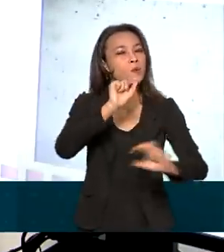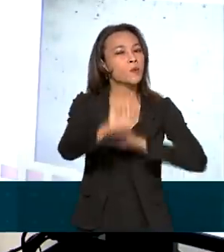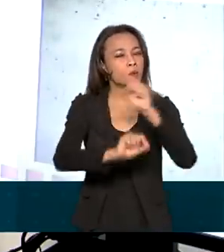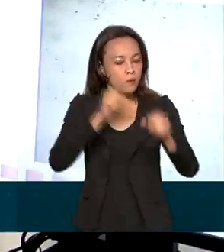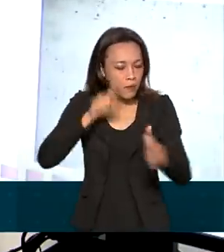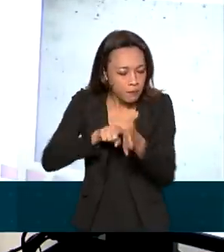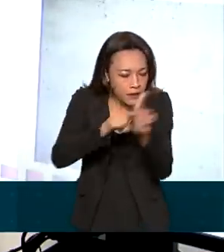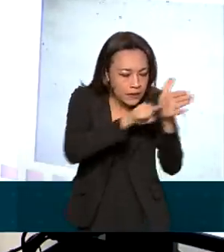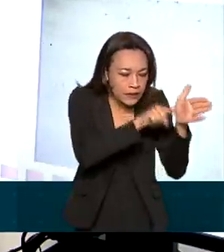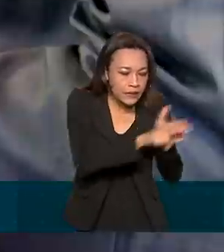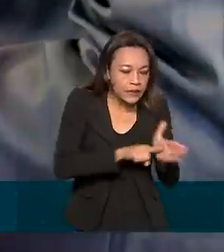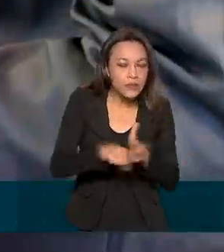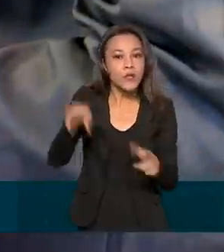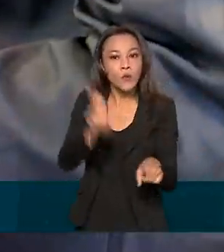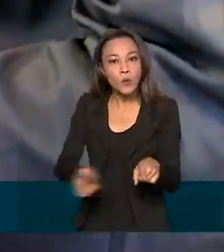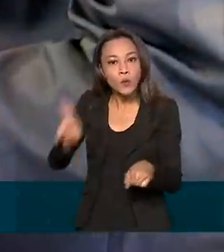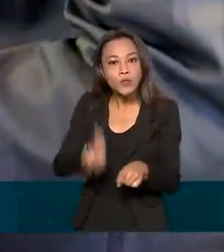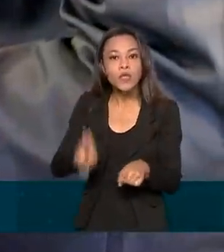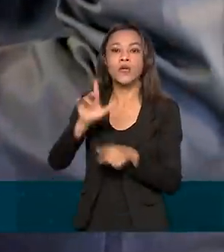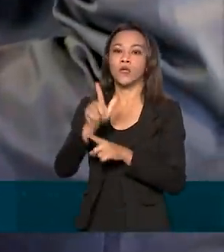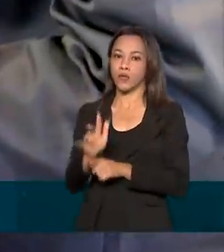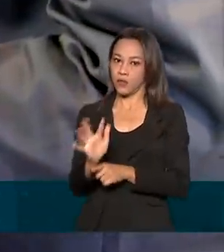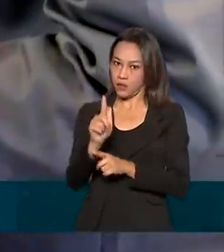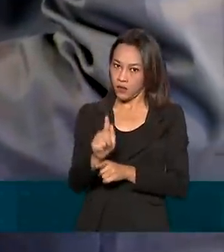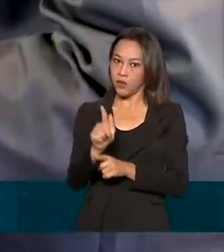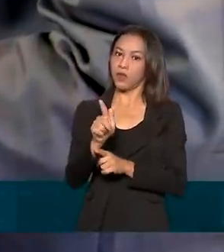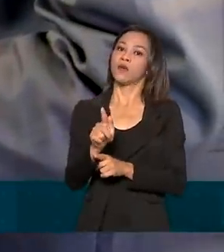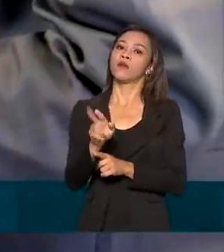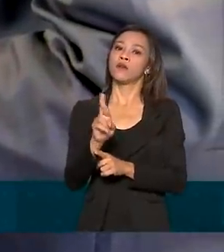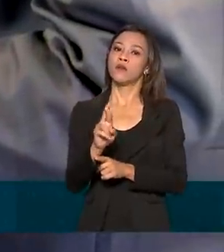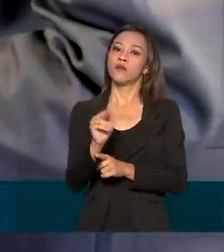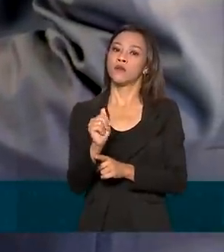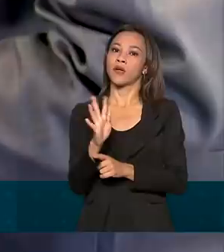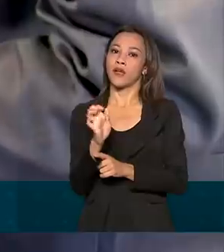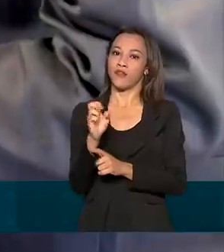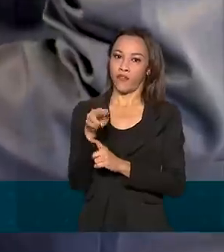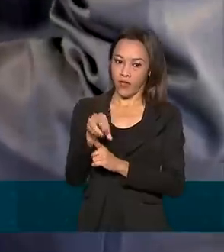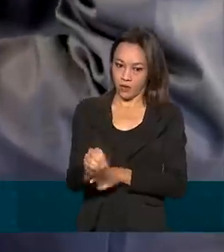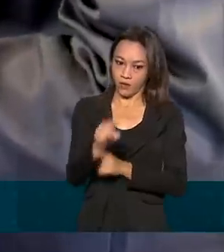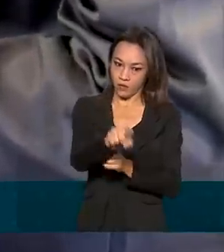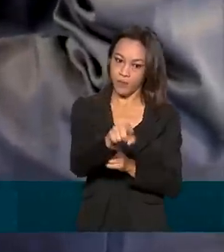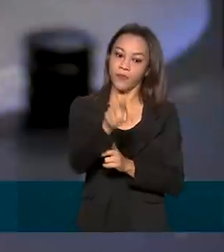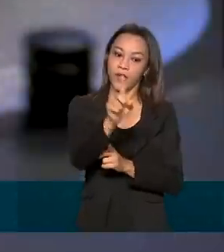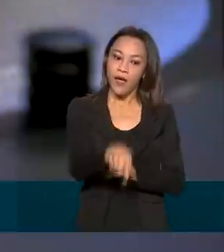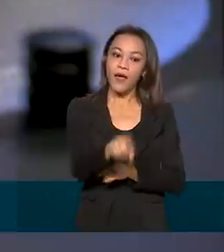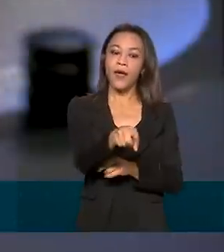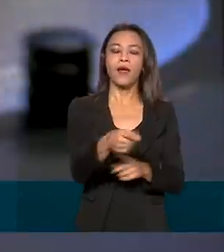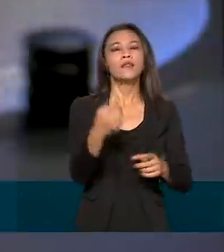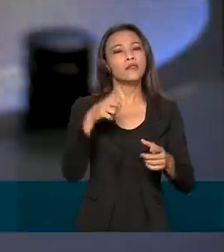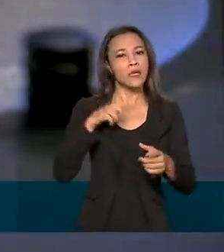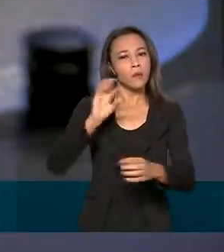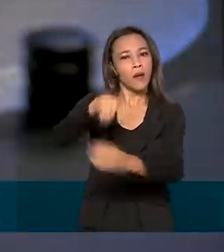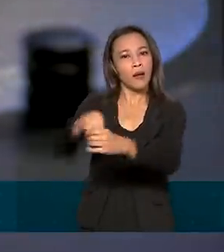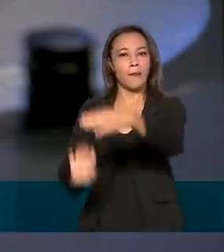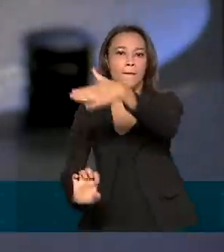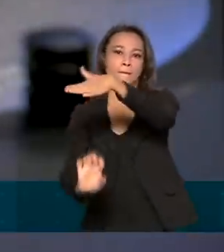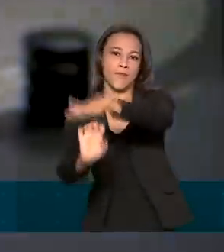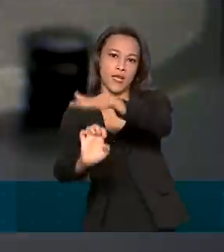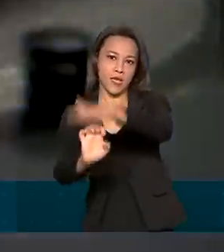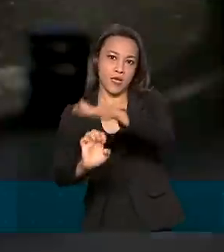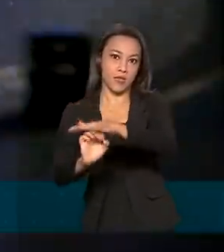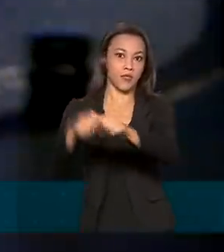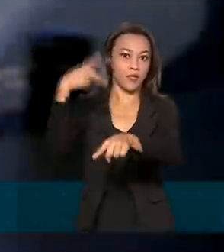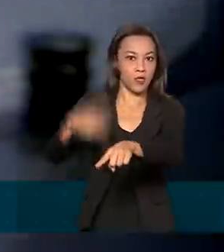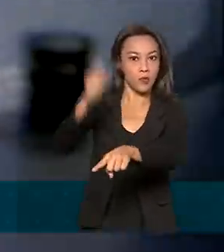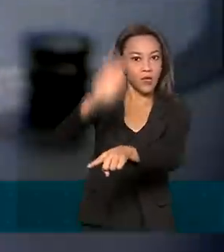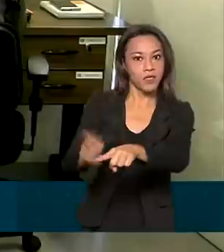produtos a partir do grafeno. Atualmente, a UCS Grafine é uma unidade em Brapi, a empresa brasileira de pesquisa e